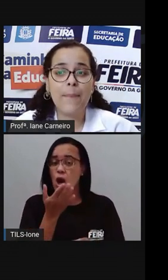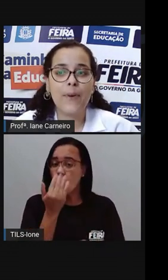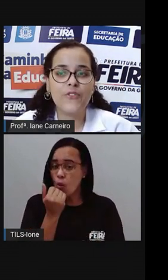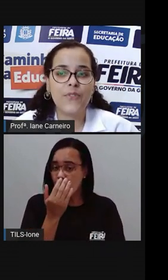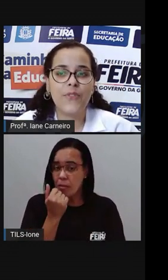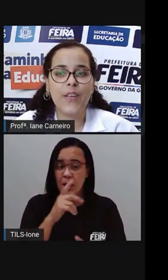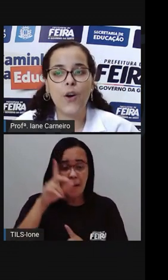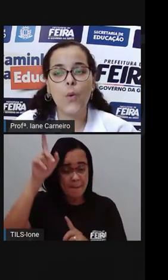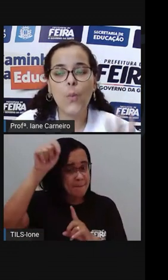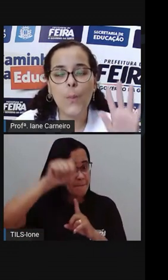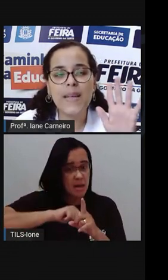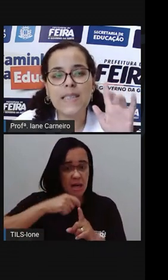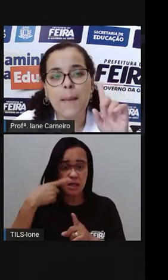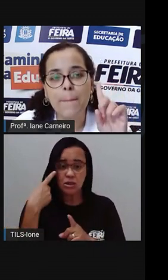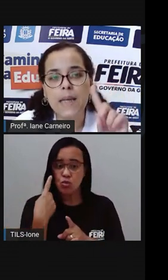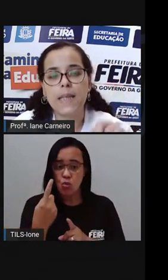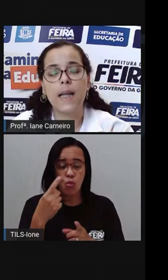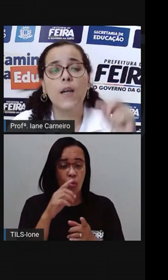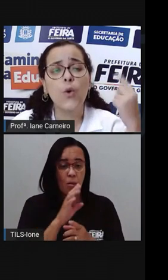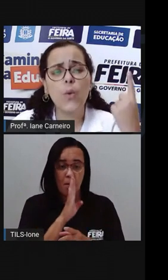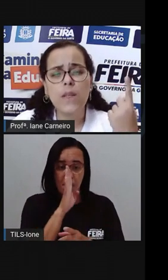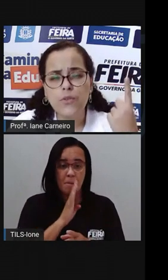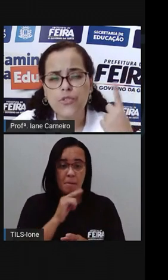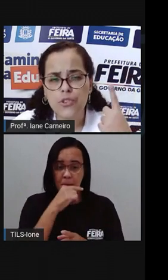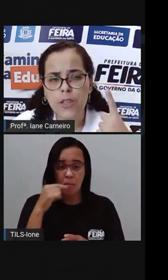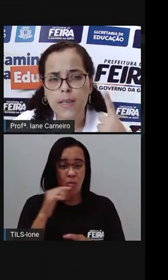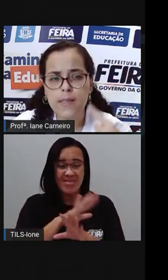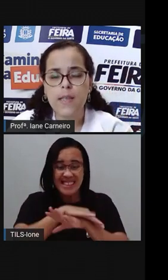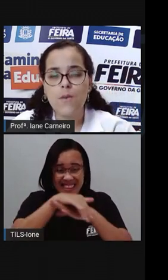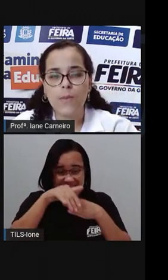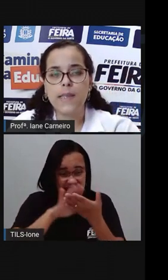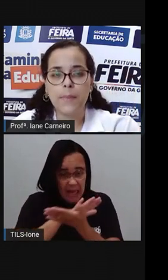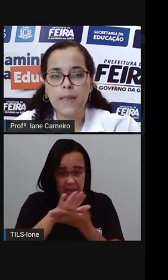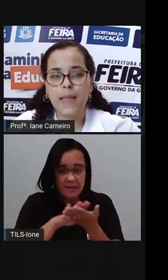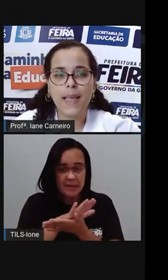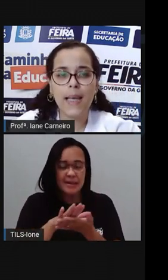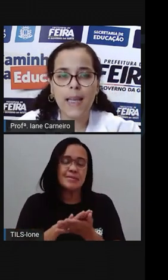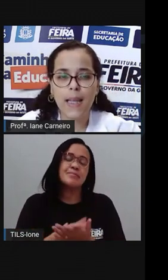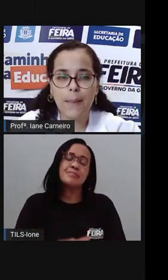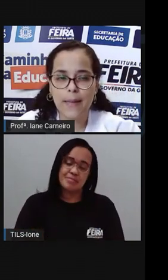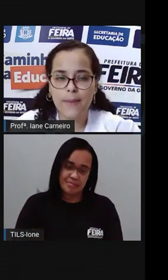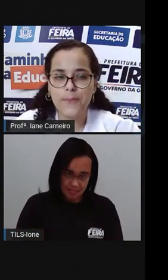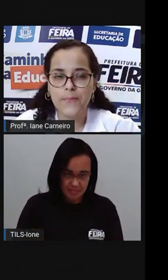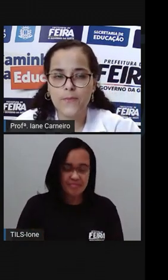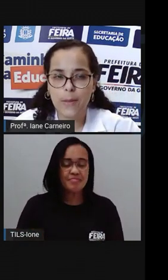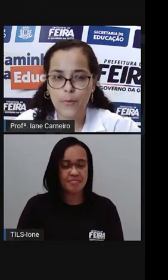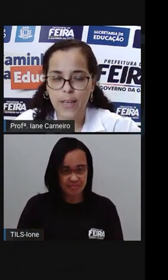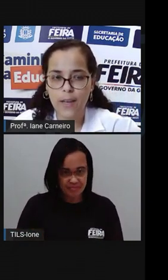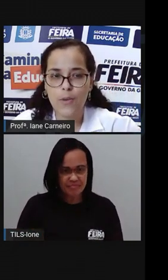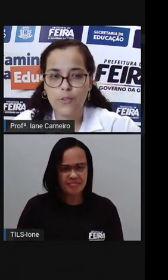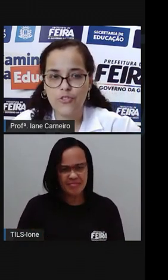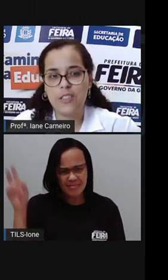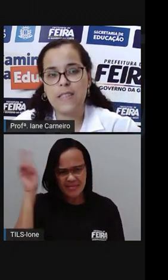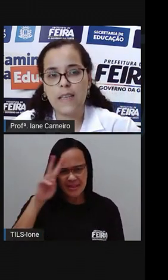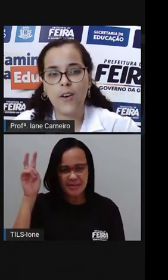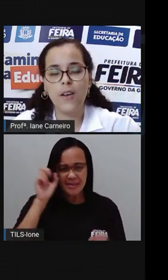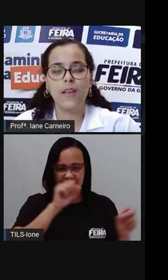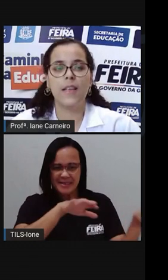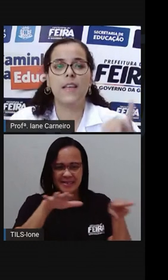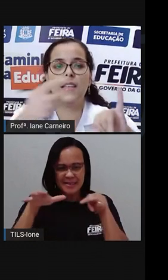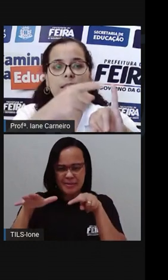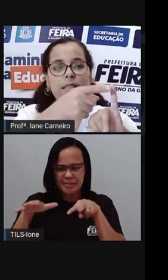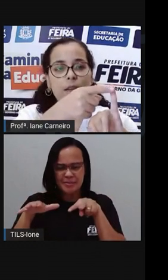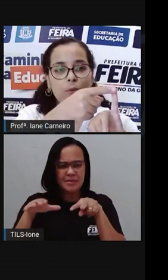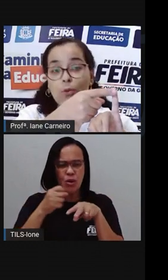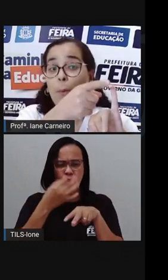Então, ela pode viver, ó, uma semana. Quantos dias tem uma semana? Quem aí lembra? Vamos ver quantos dias tem, ó.